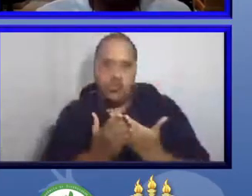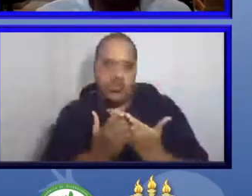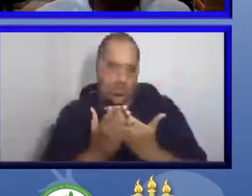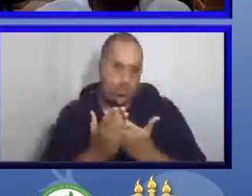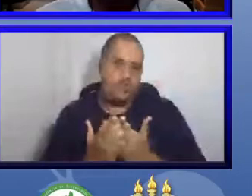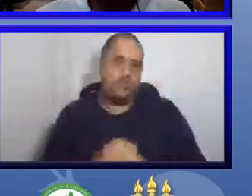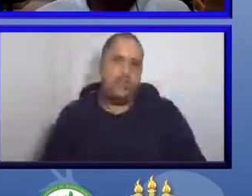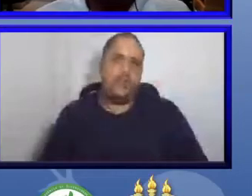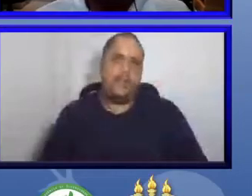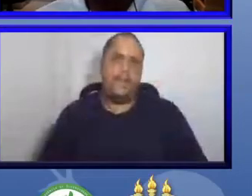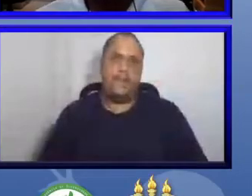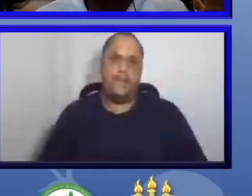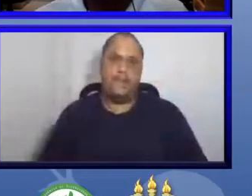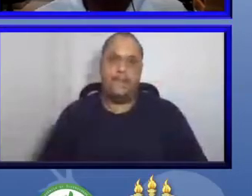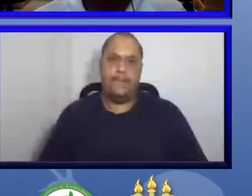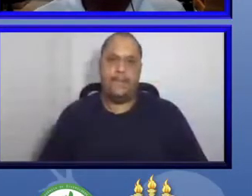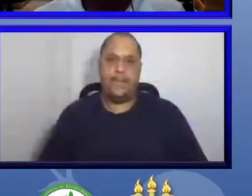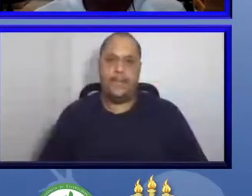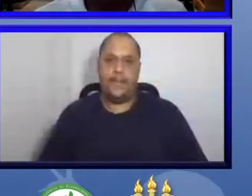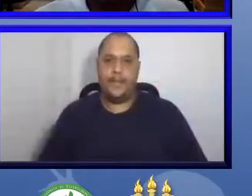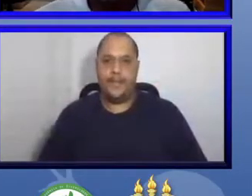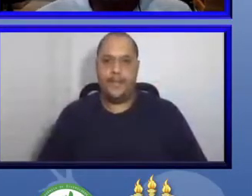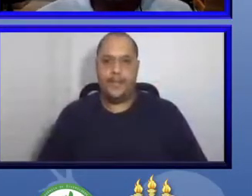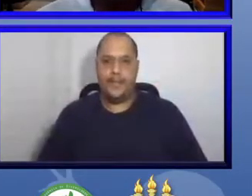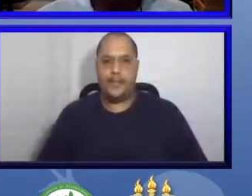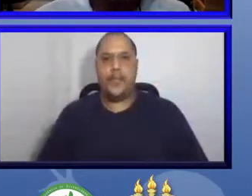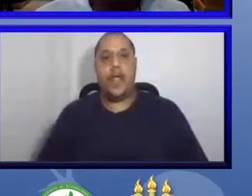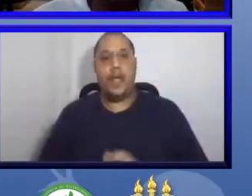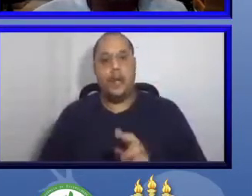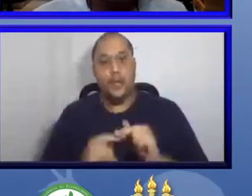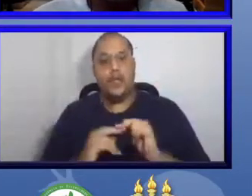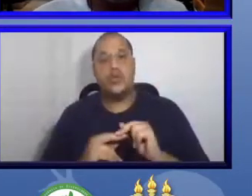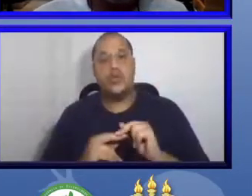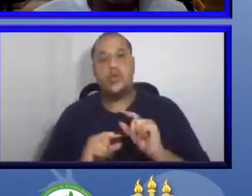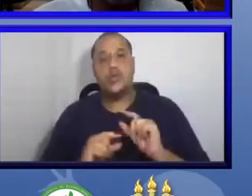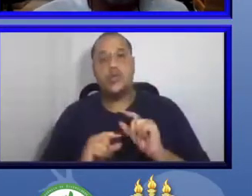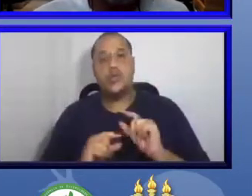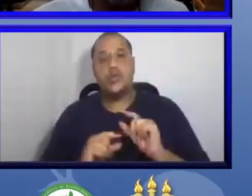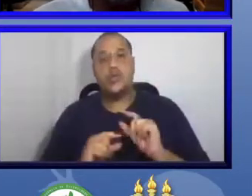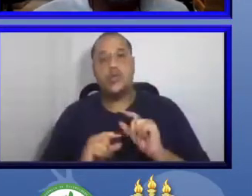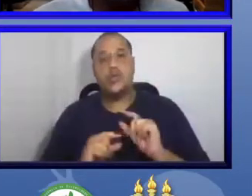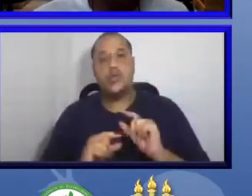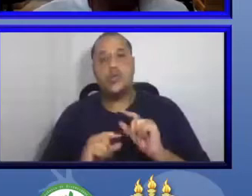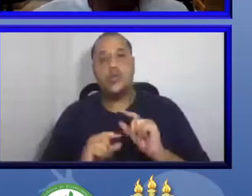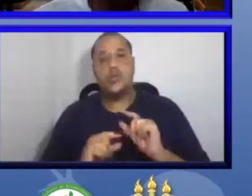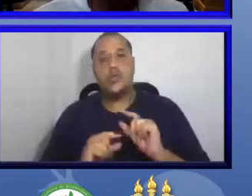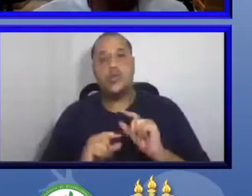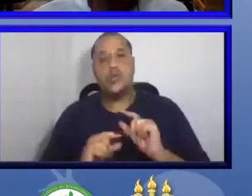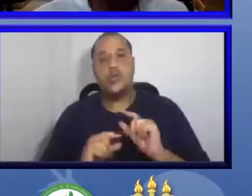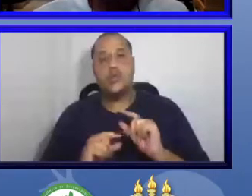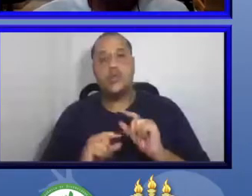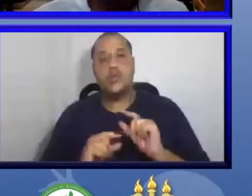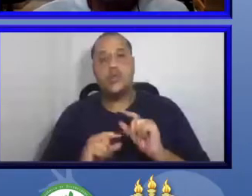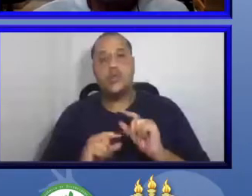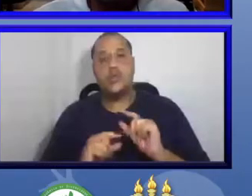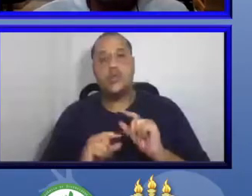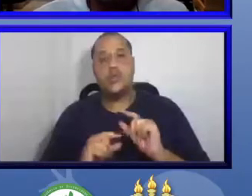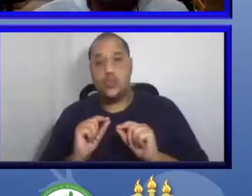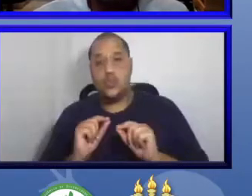os tipos portadores de nomes, eles sejam